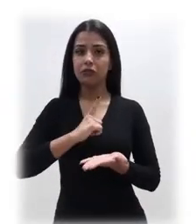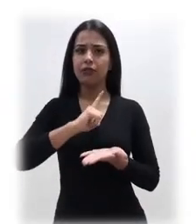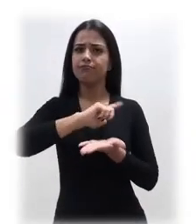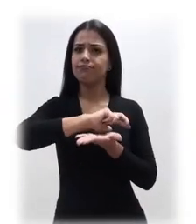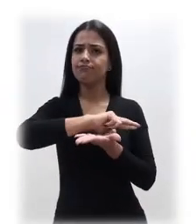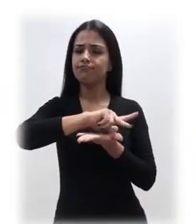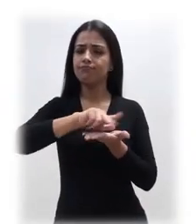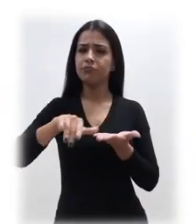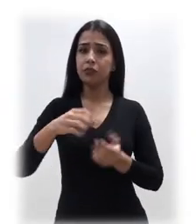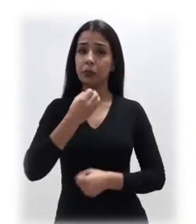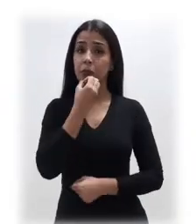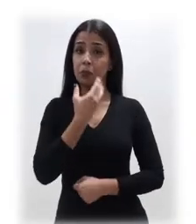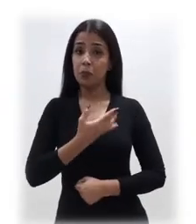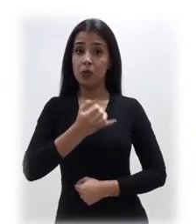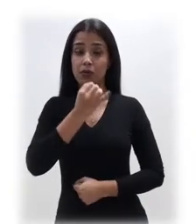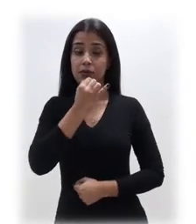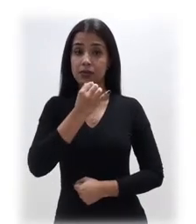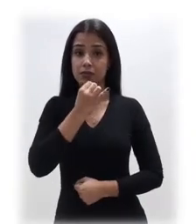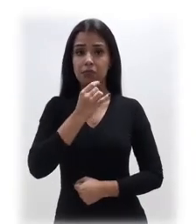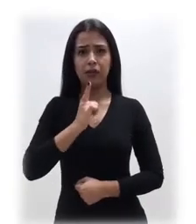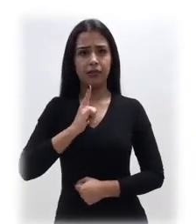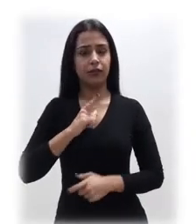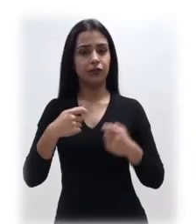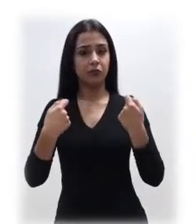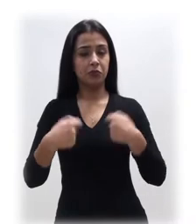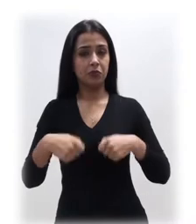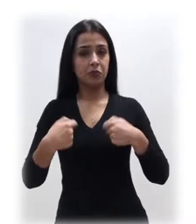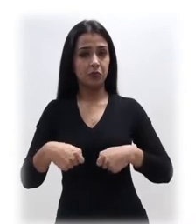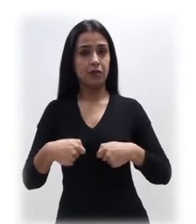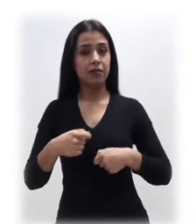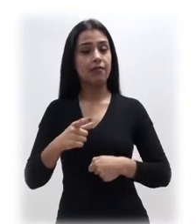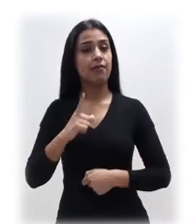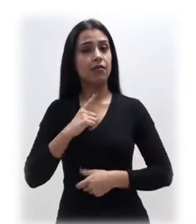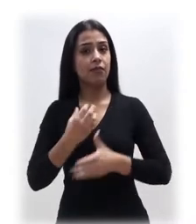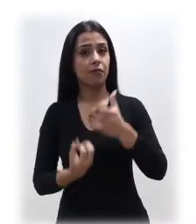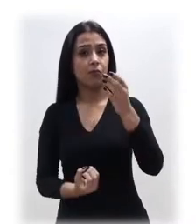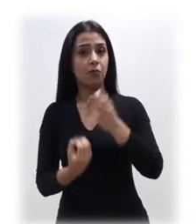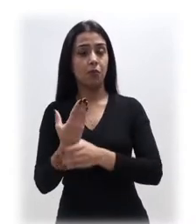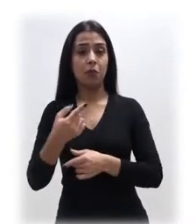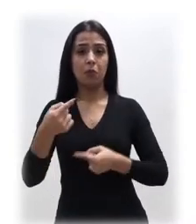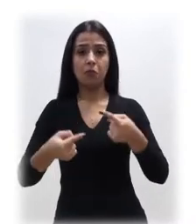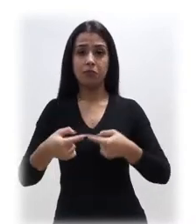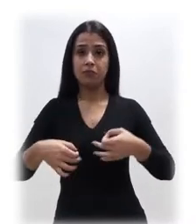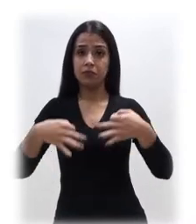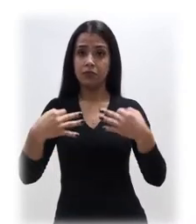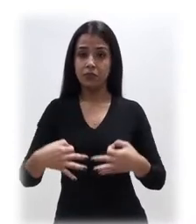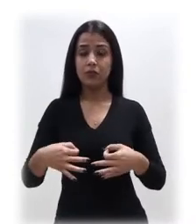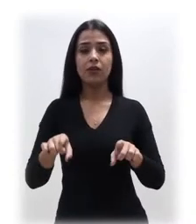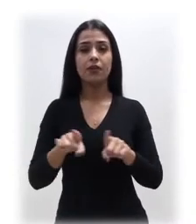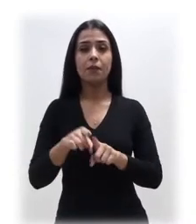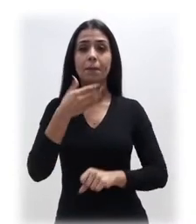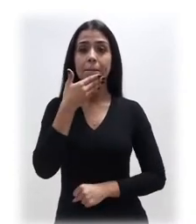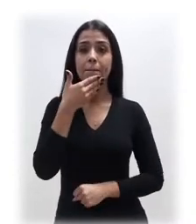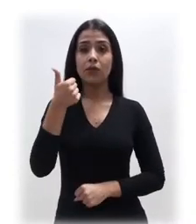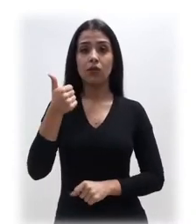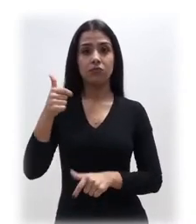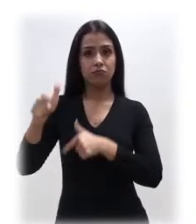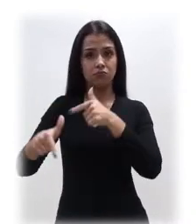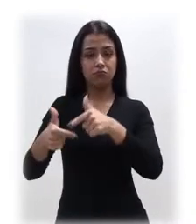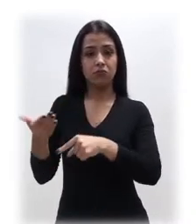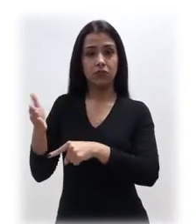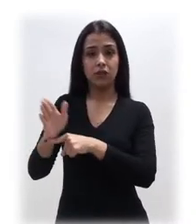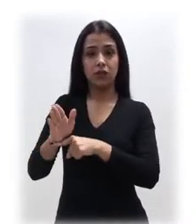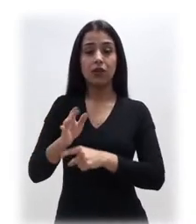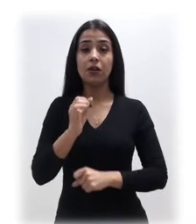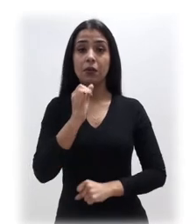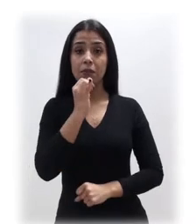multiplicidade de bons e fartos exemplos de demandas que geraram políticas concretas e aprimoramento